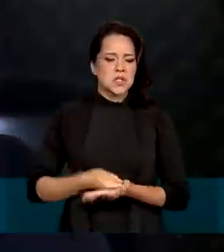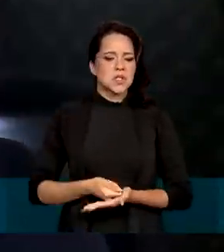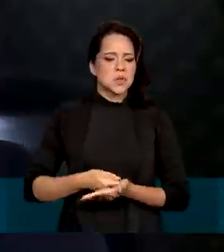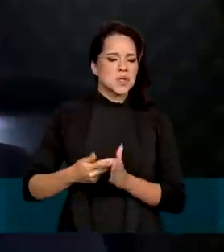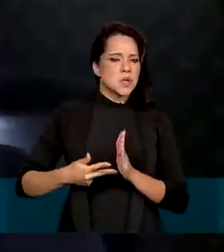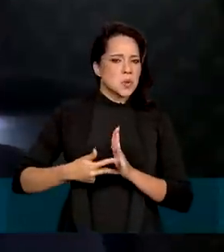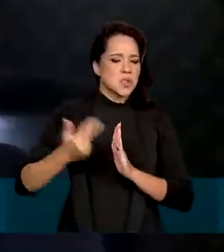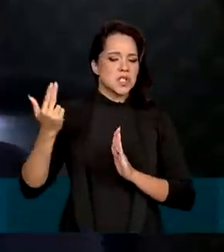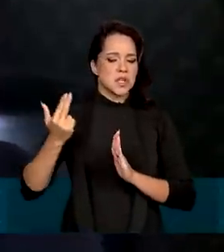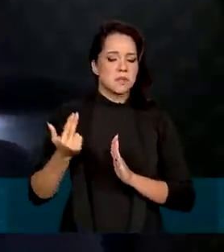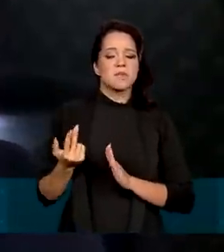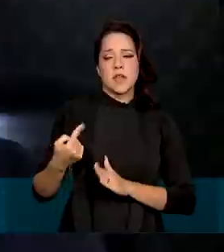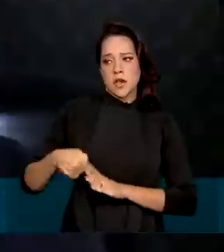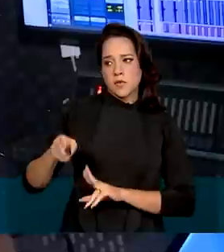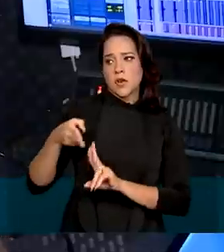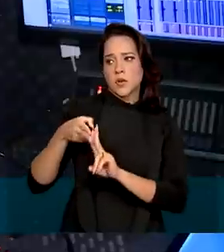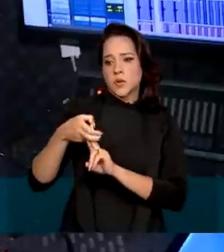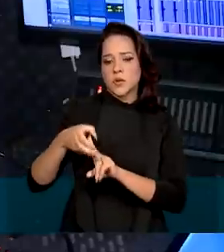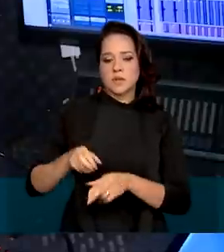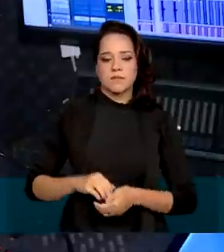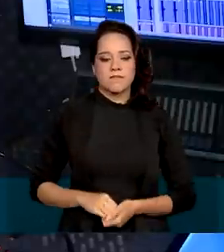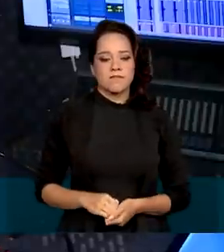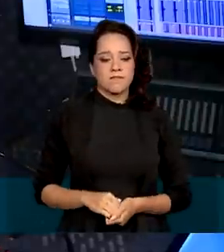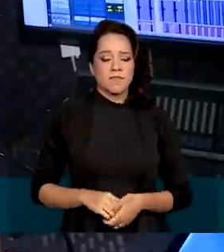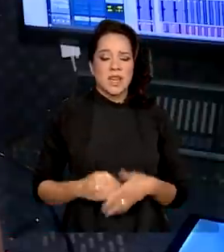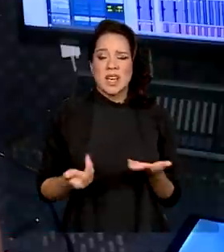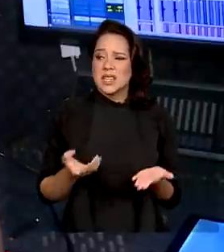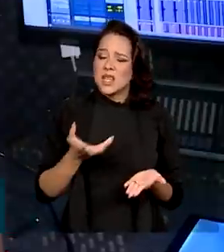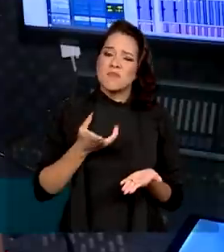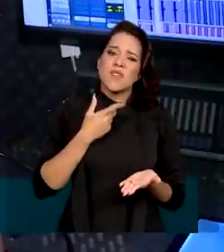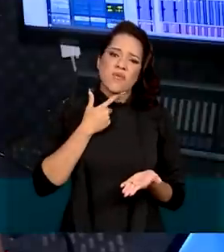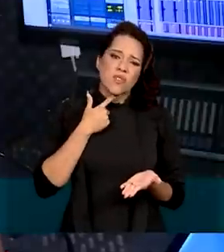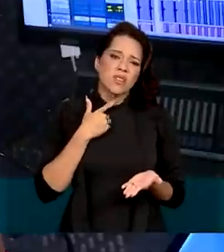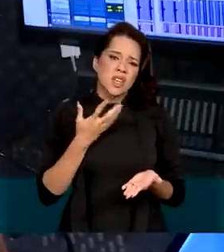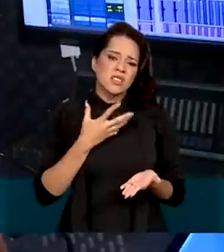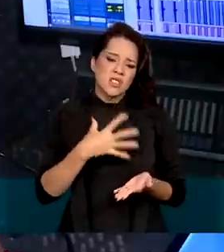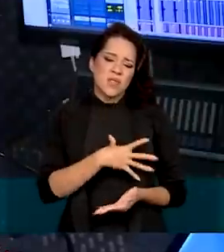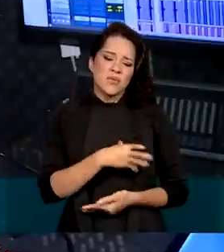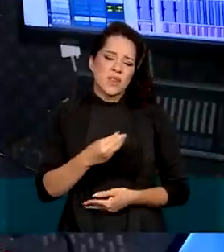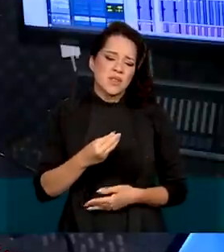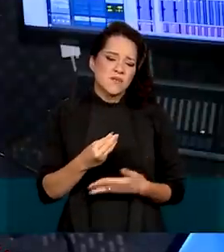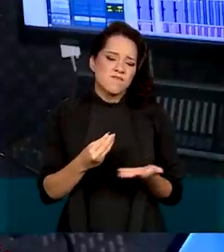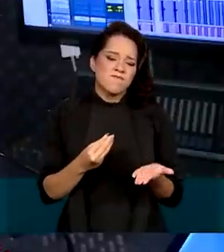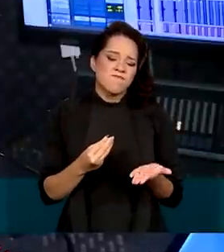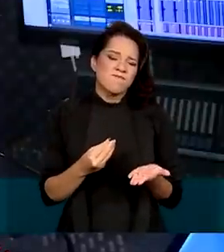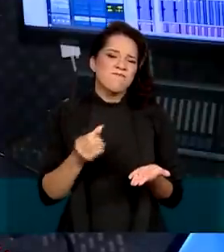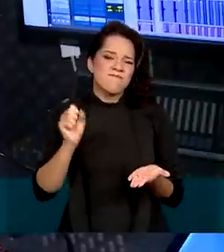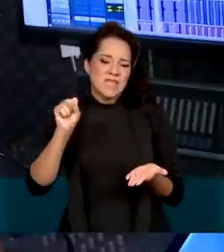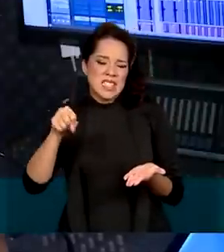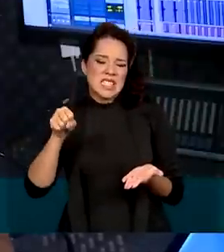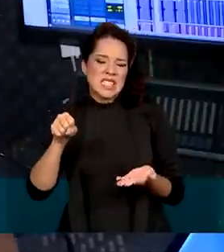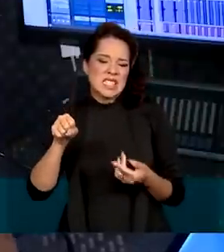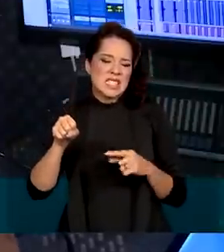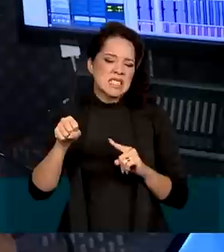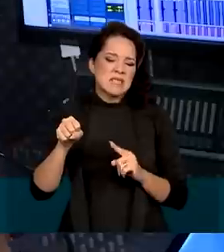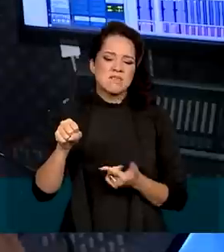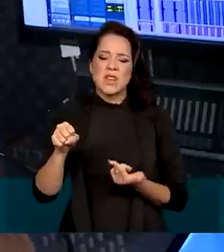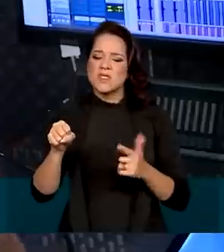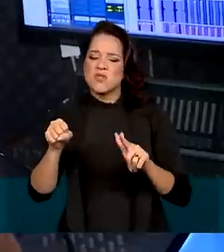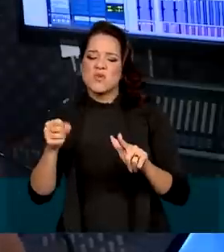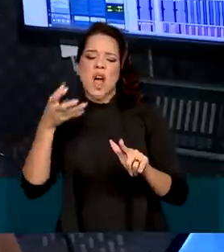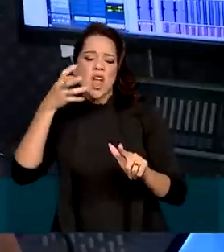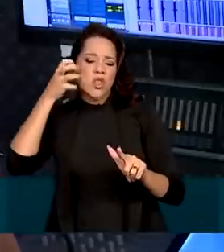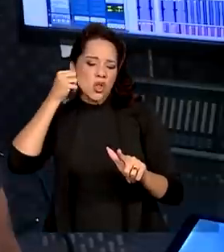cirurgia e procurou o SUS. Eu tenho vontade de ter filhos? Eu acredito que sim, mas de uma outra forma,